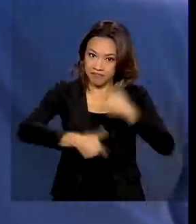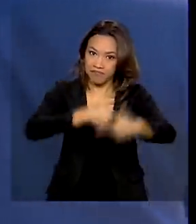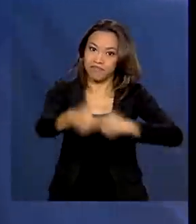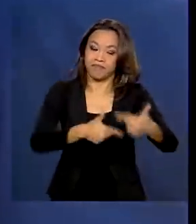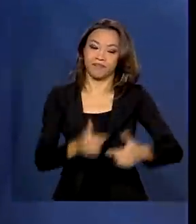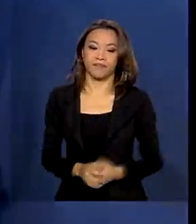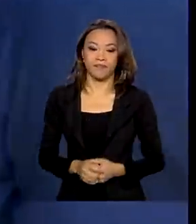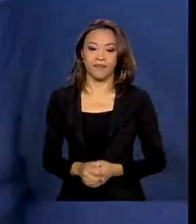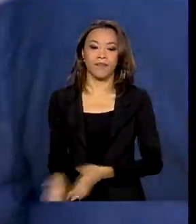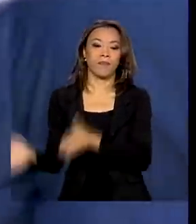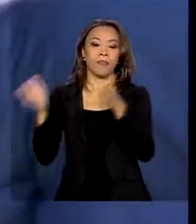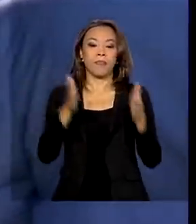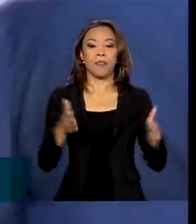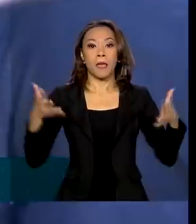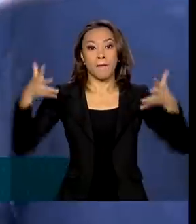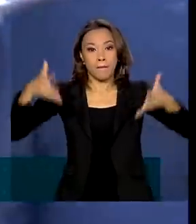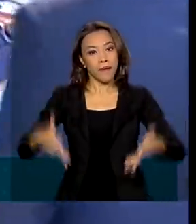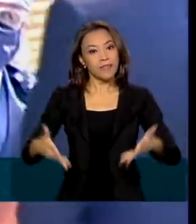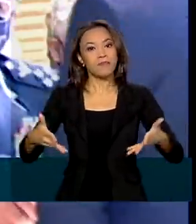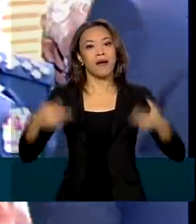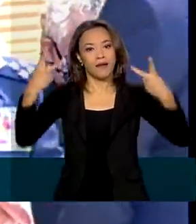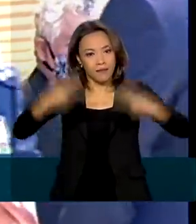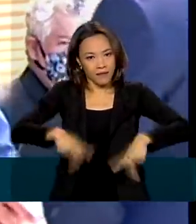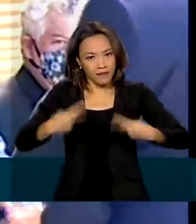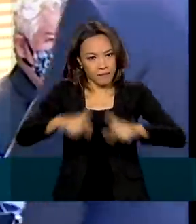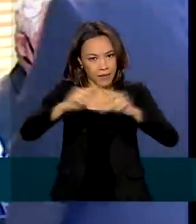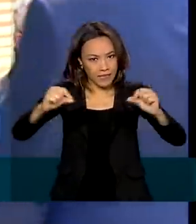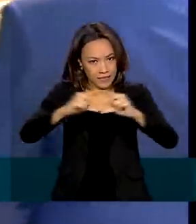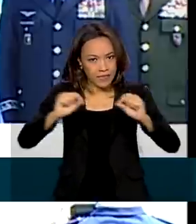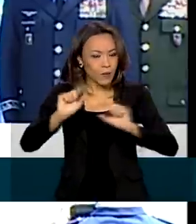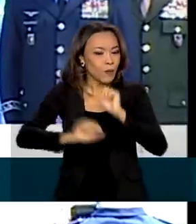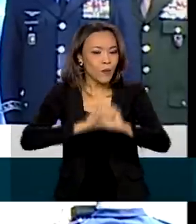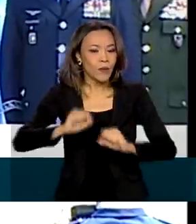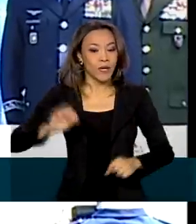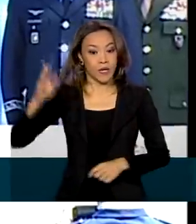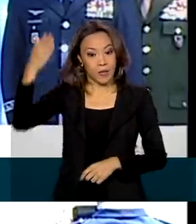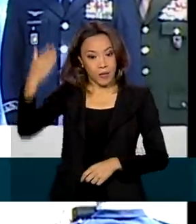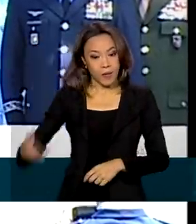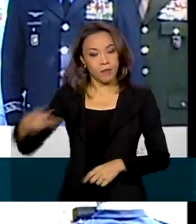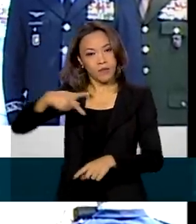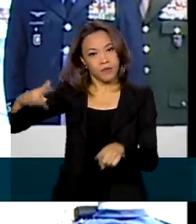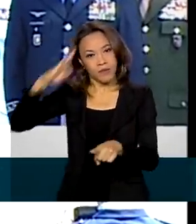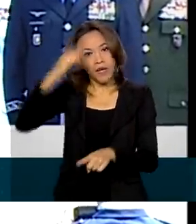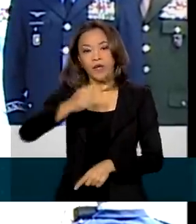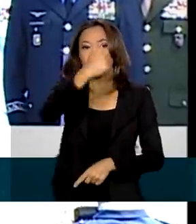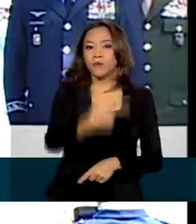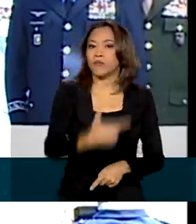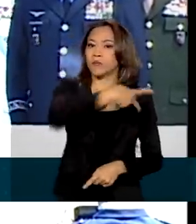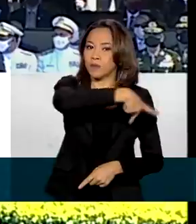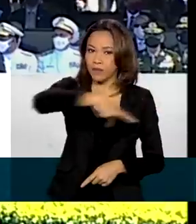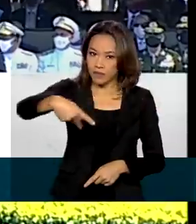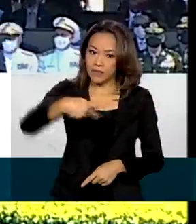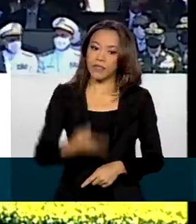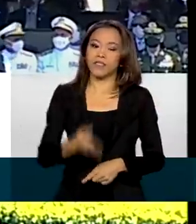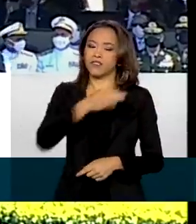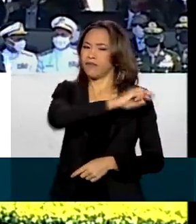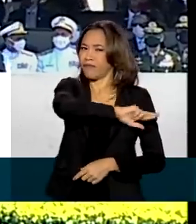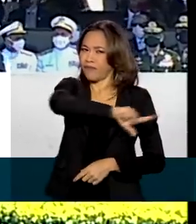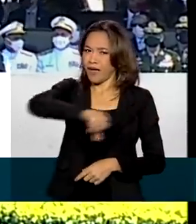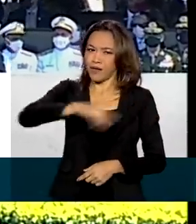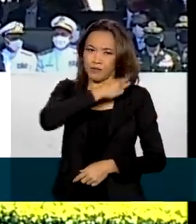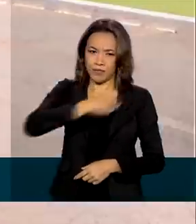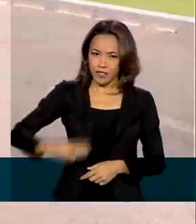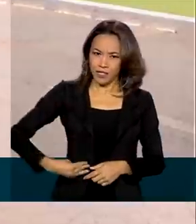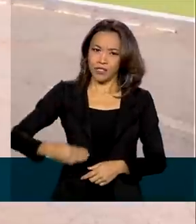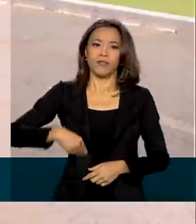Participaram do evento na Base Aérea de Brasília o presidente Jair Bolsonaro, o vice-presidente Hamilton Mourão, ministros e autoridades